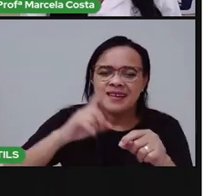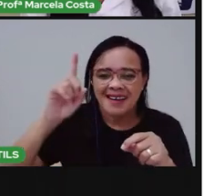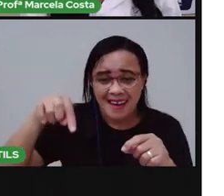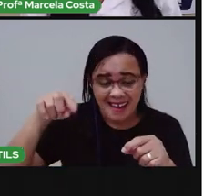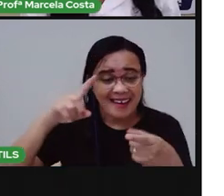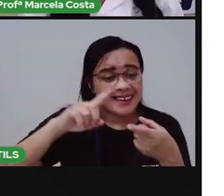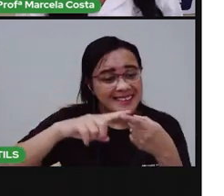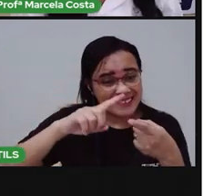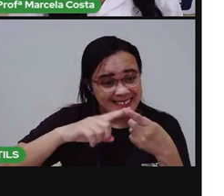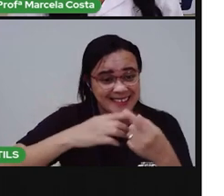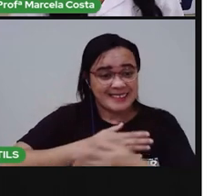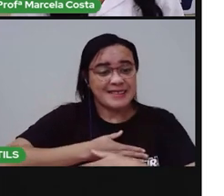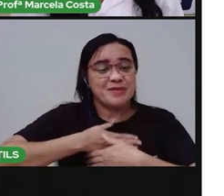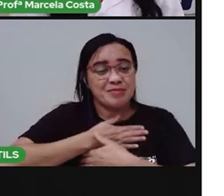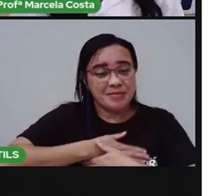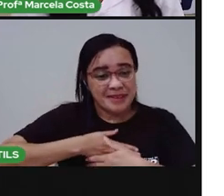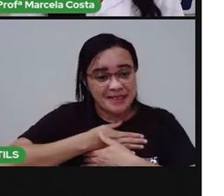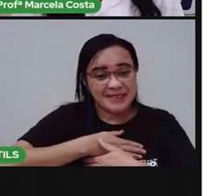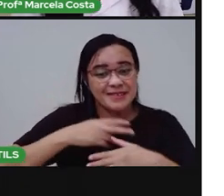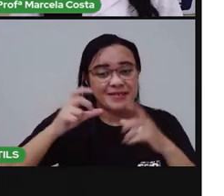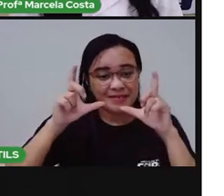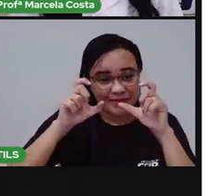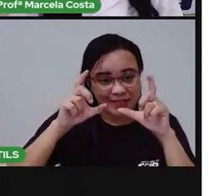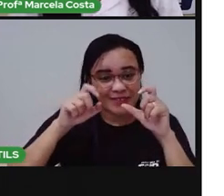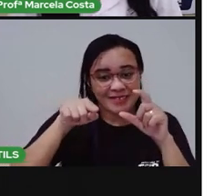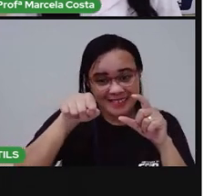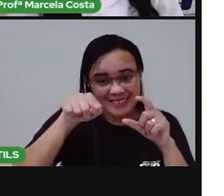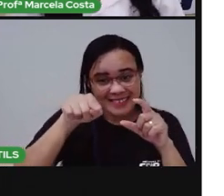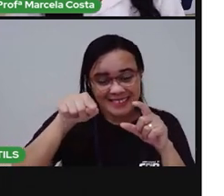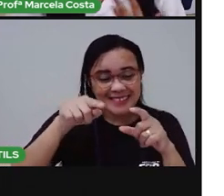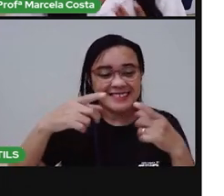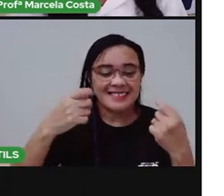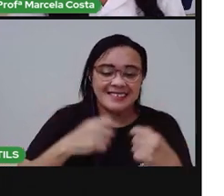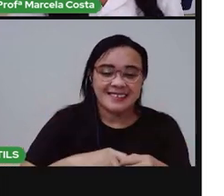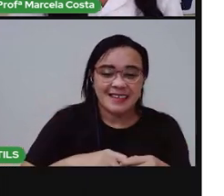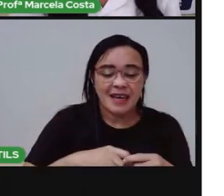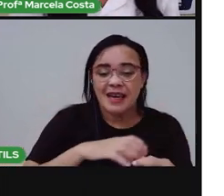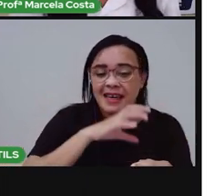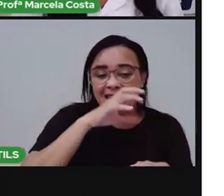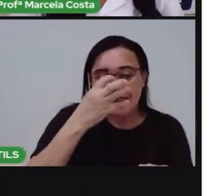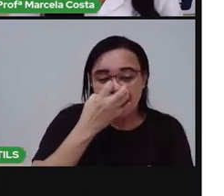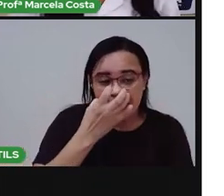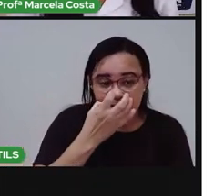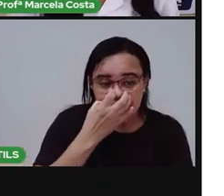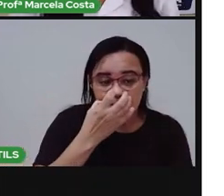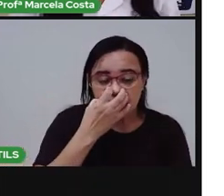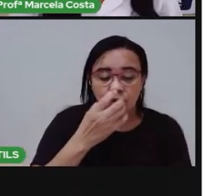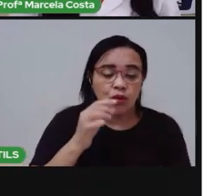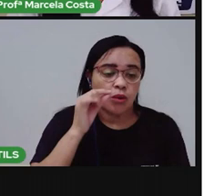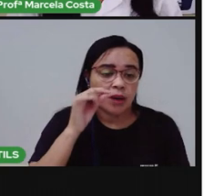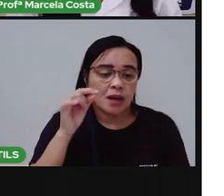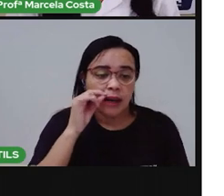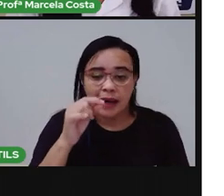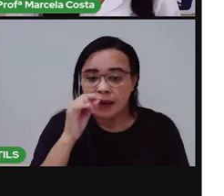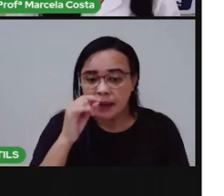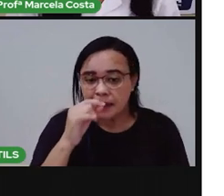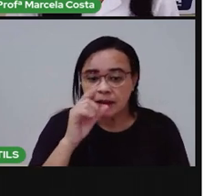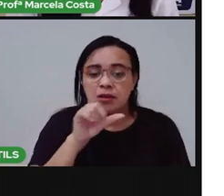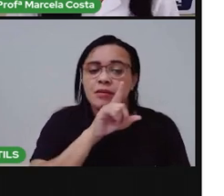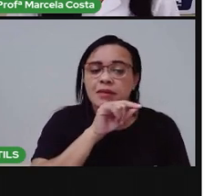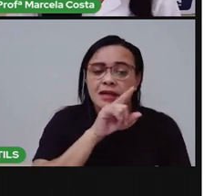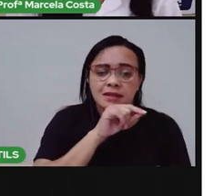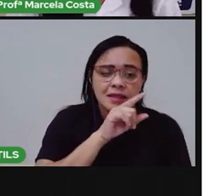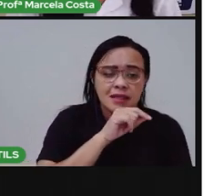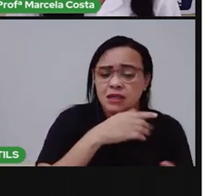banho, cuidar da higiene desse cachorro, desse gato, desse passarinho, desse coelho. Seja lá qual